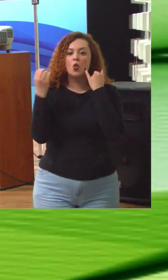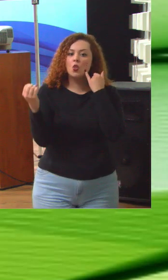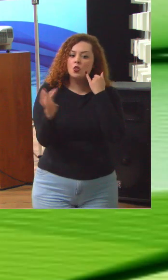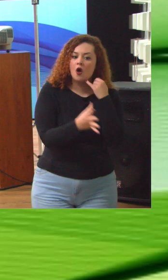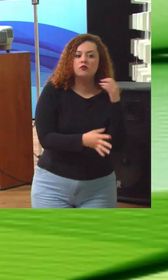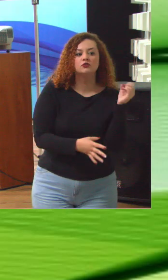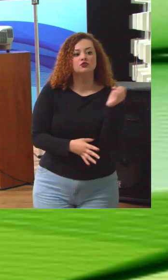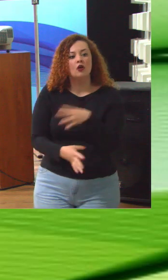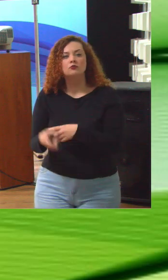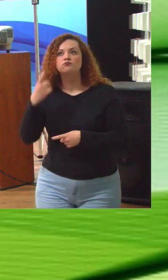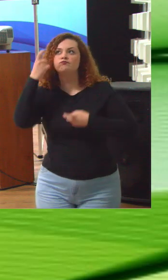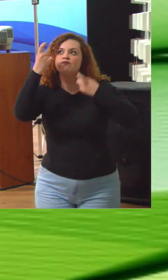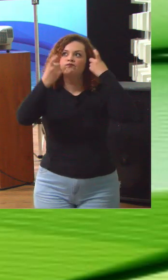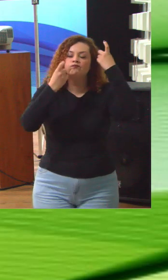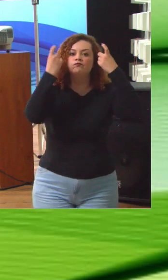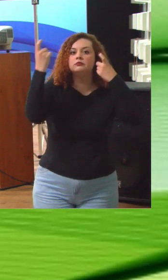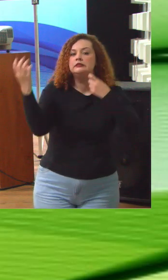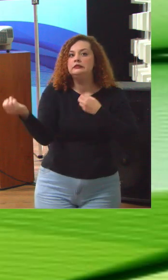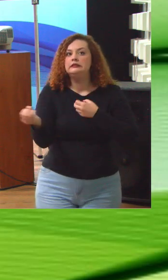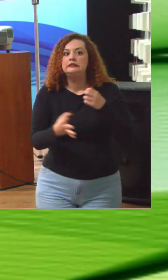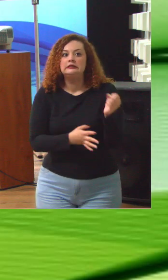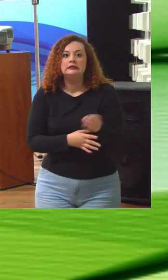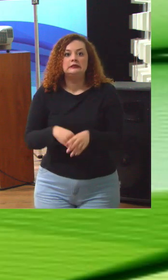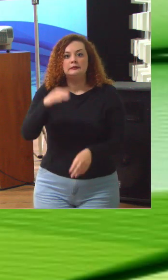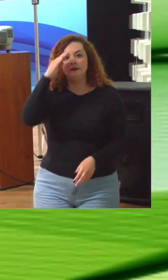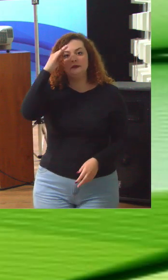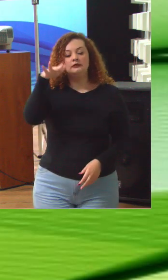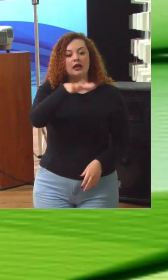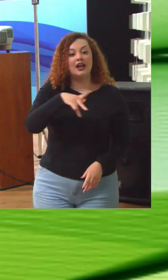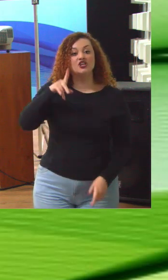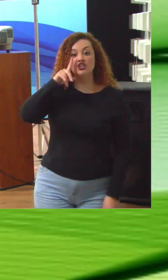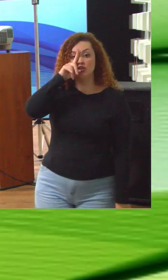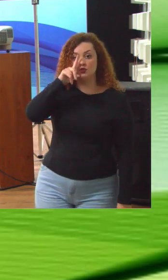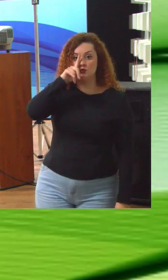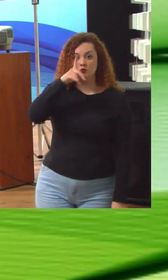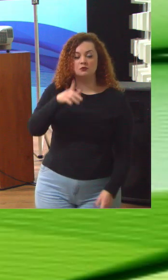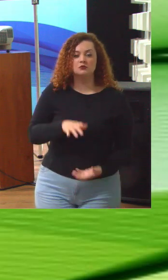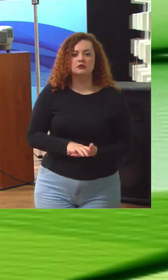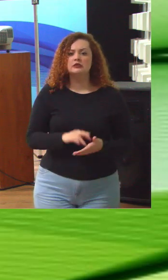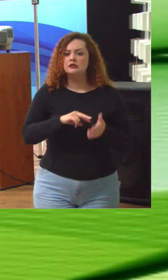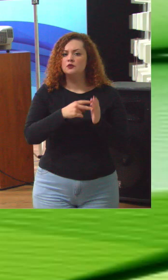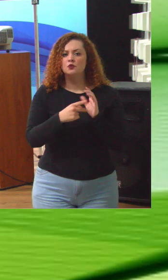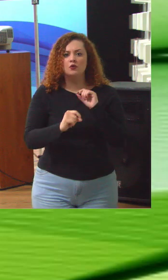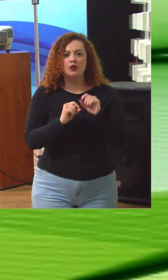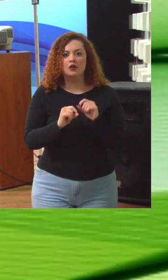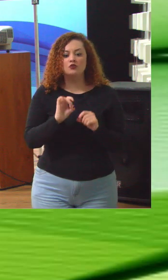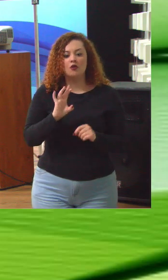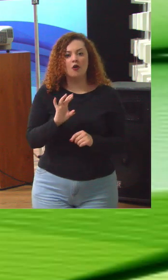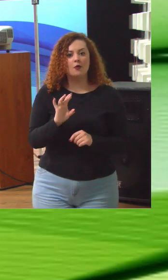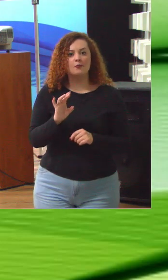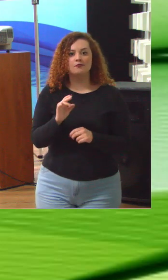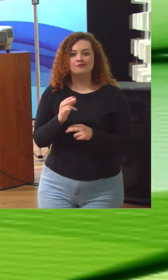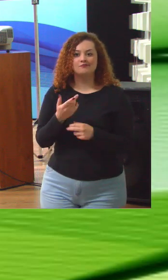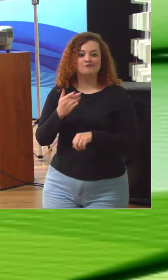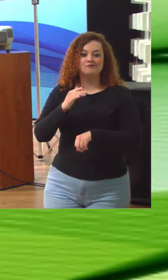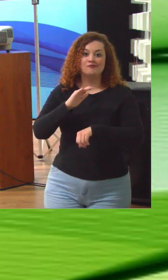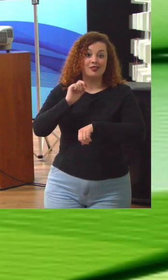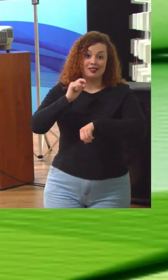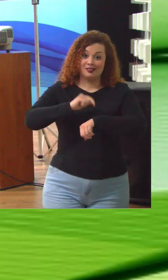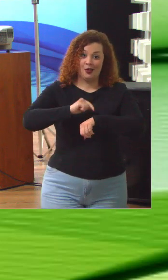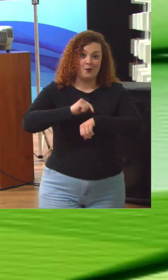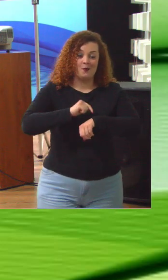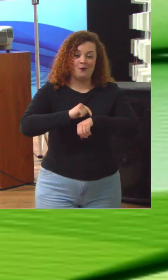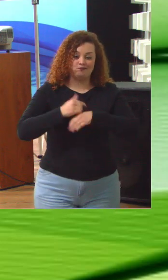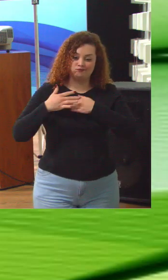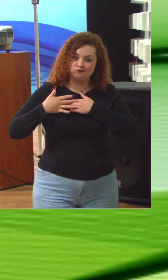e novas preocupações principalmente na área de riscos significa que é apenas uma questão de tempo e todos os